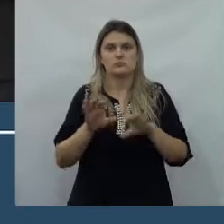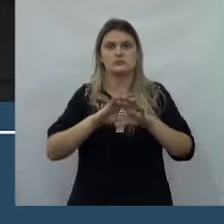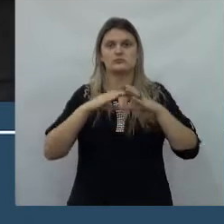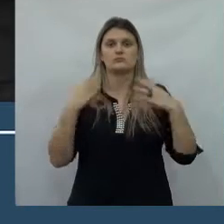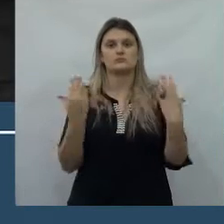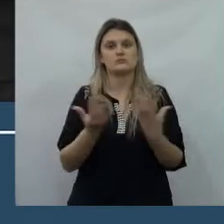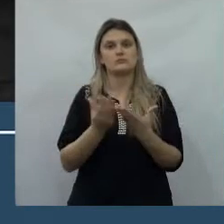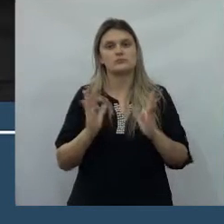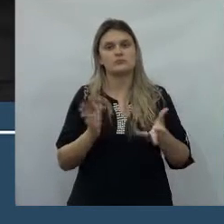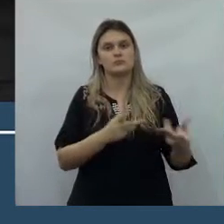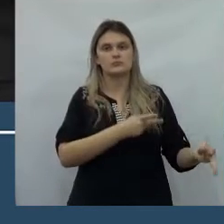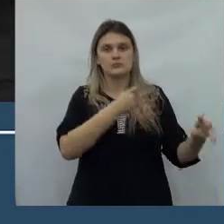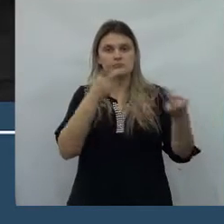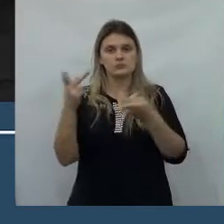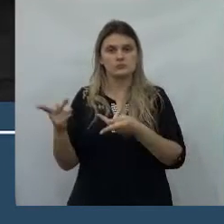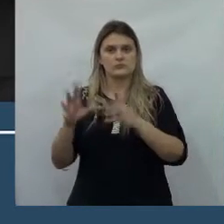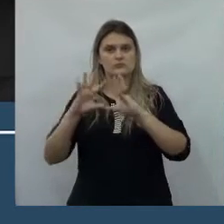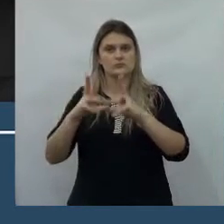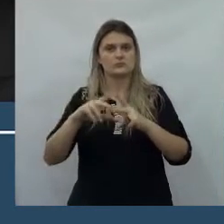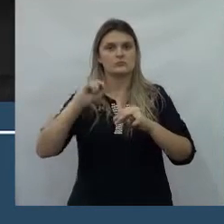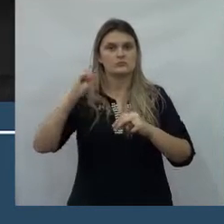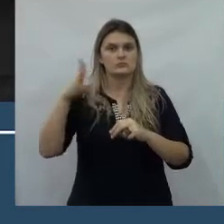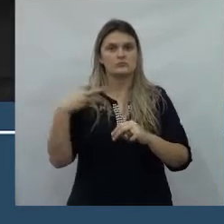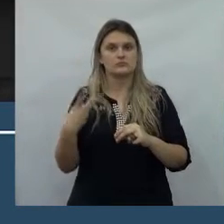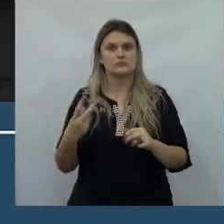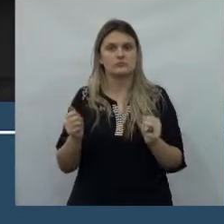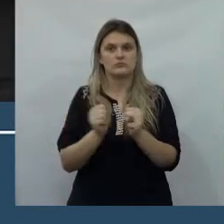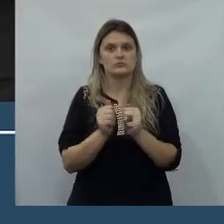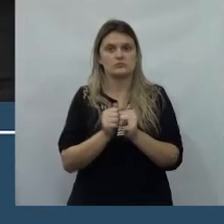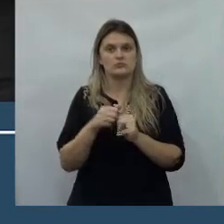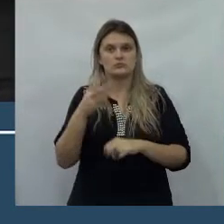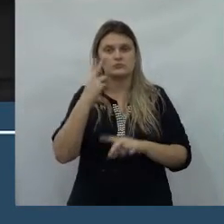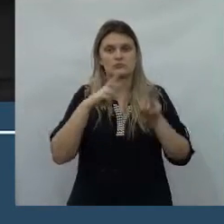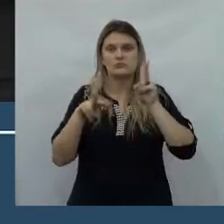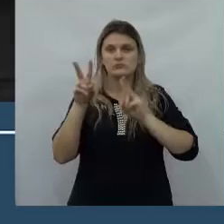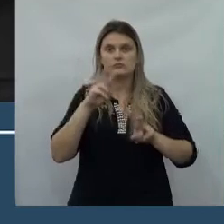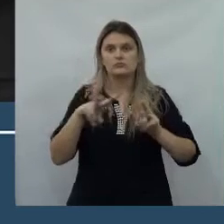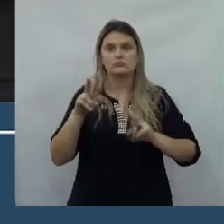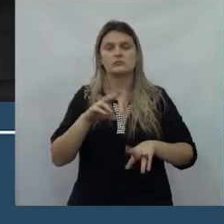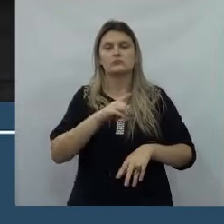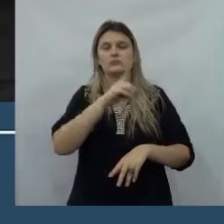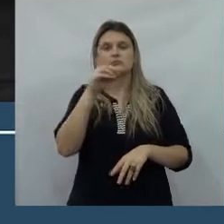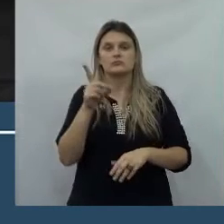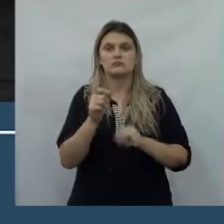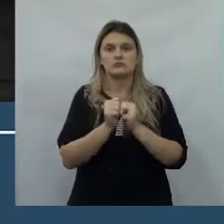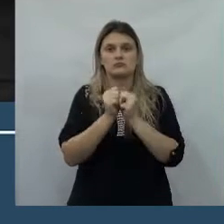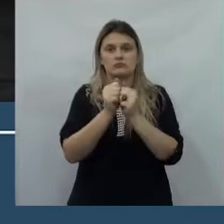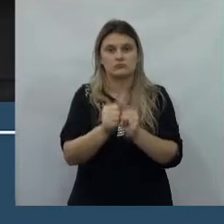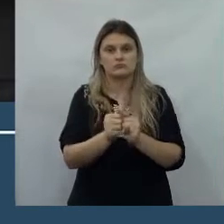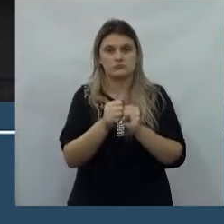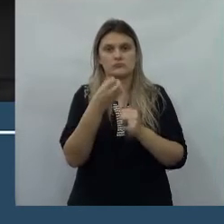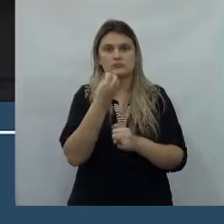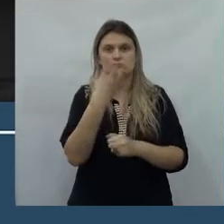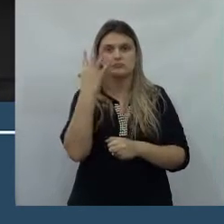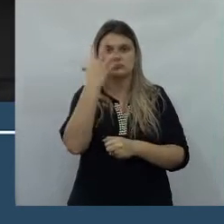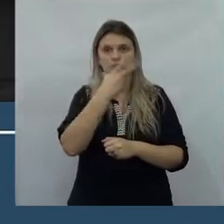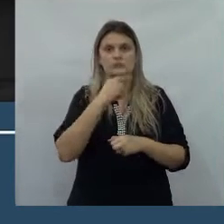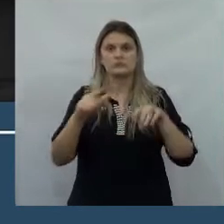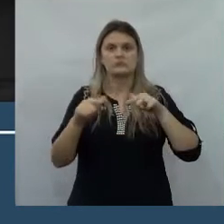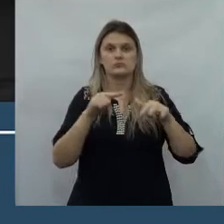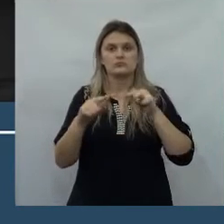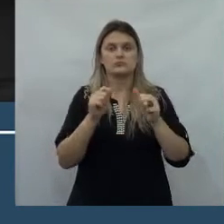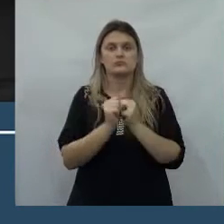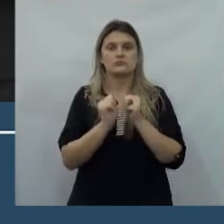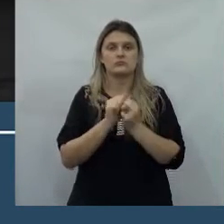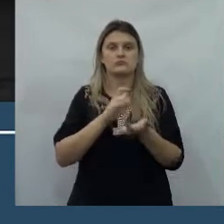os vereadores que participem também, que vão dar uma passadinha lá, nesses dias aí, para acompanhar esse belo trabalho da Secretaria, junto com o curso